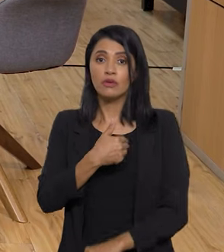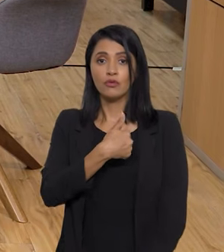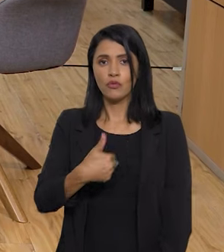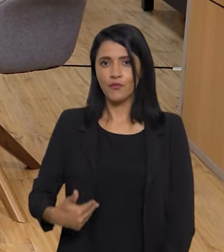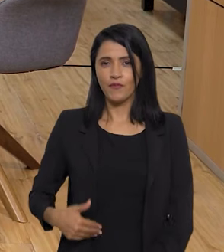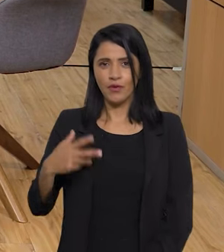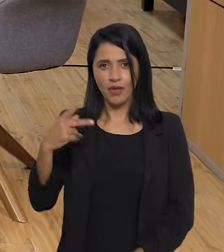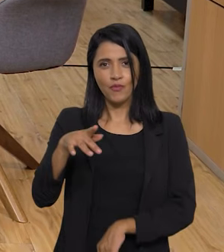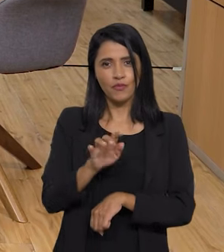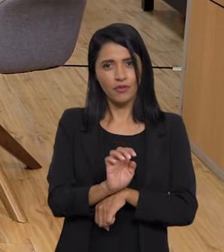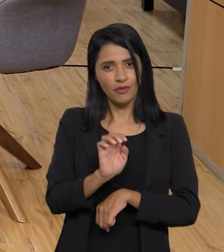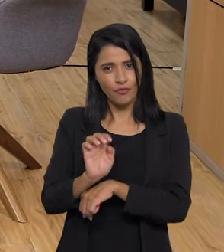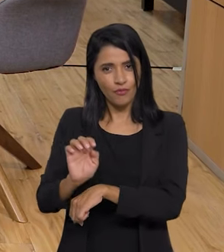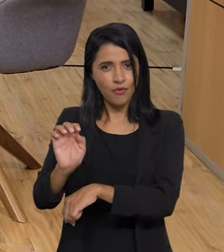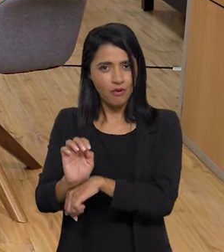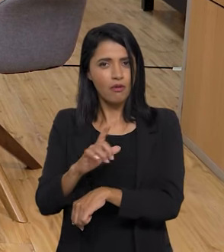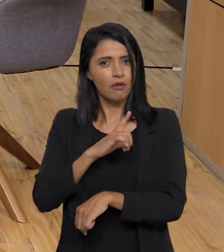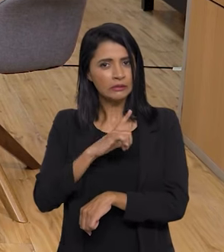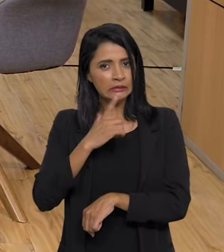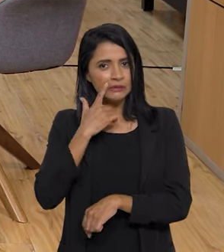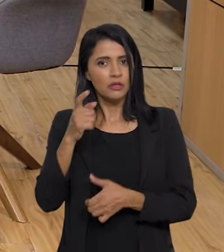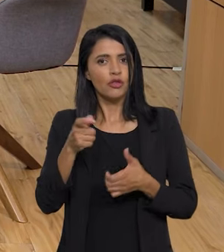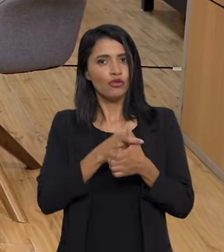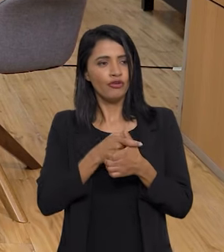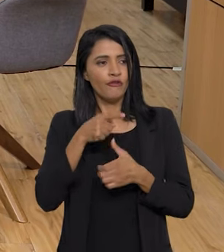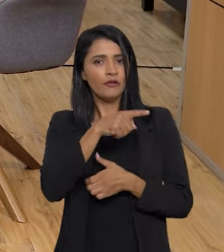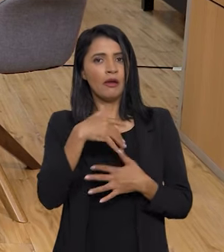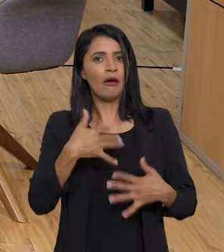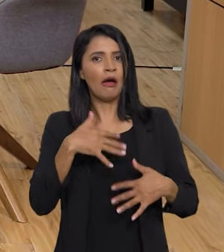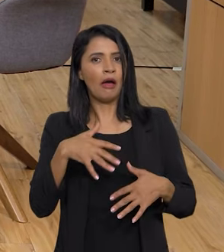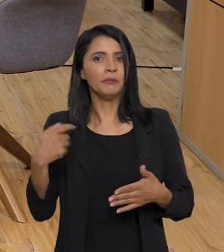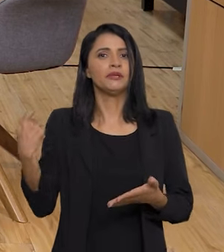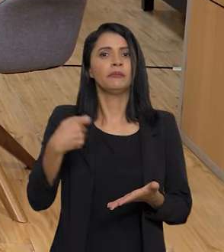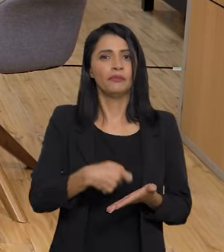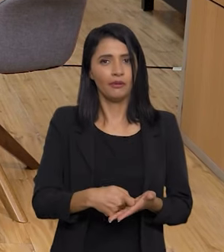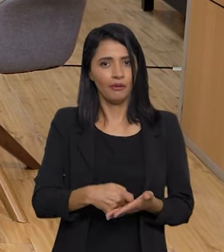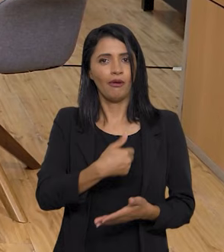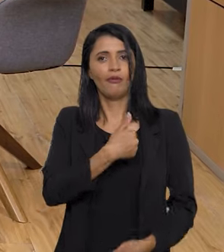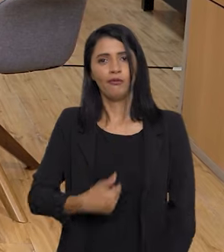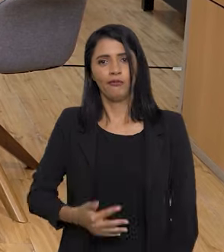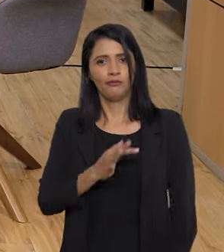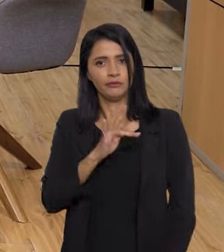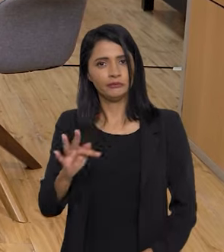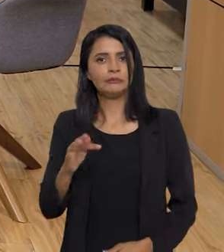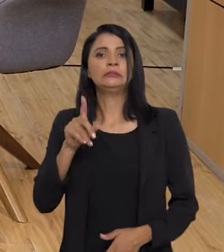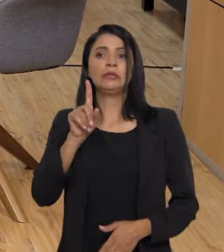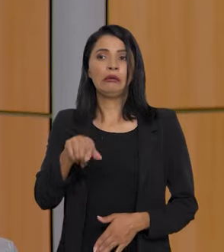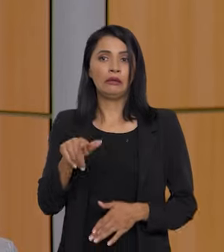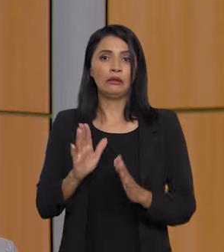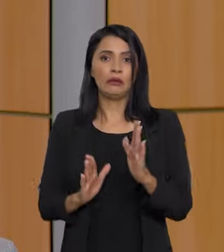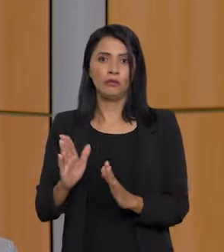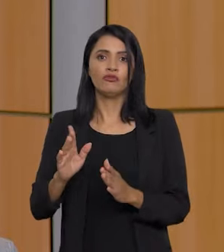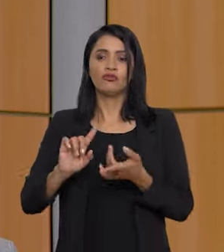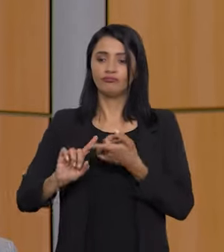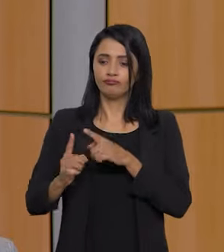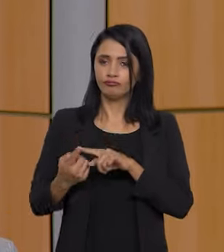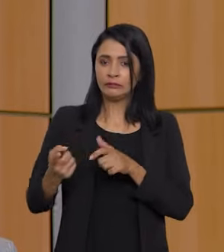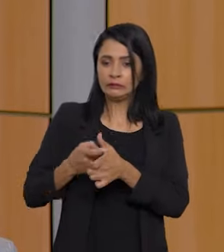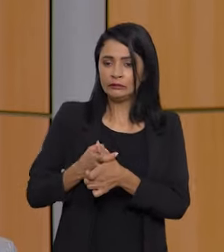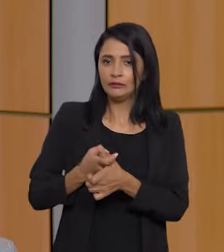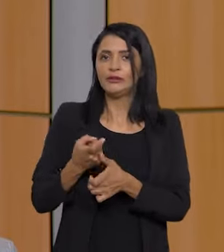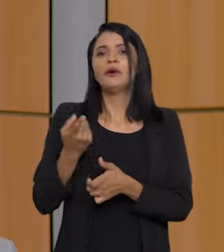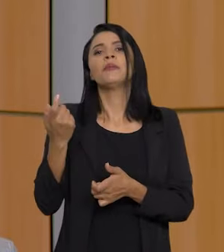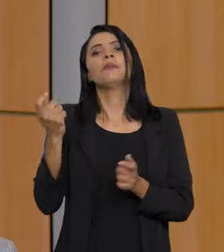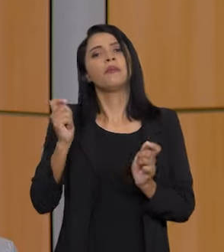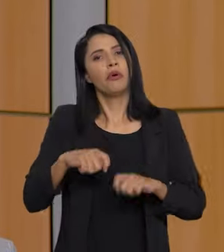governos estaduais que têm dívida com o governo federal e que estão renegociando as suas dívidas, eles